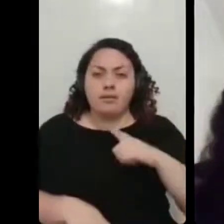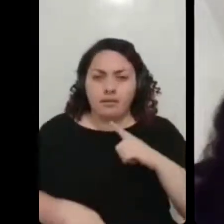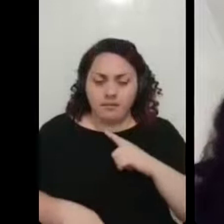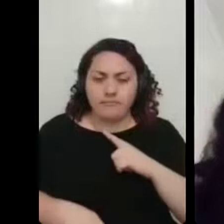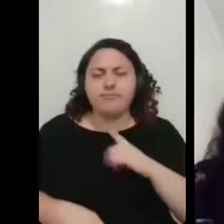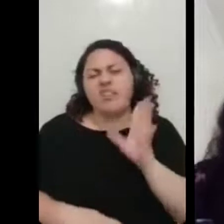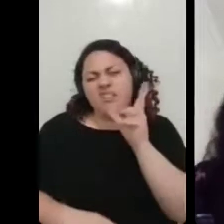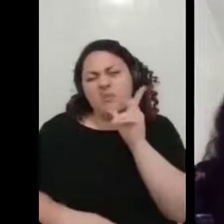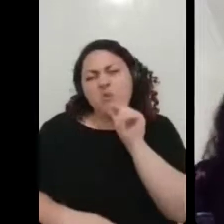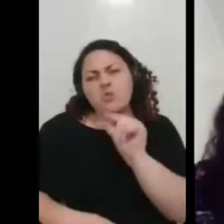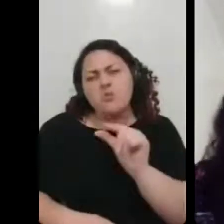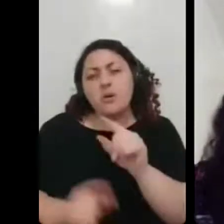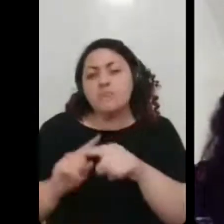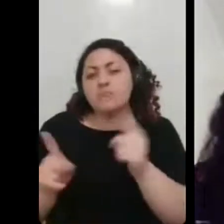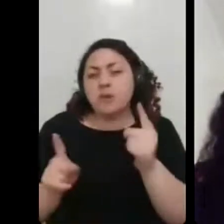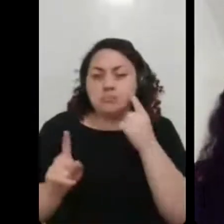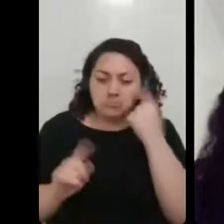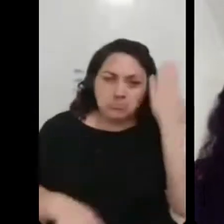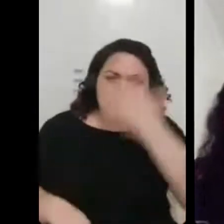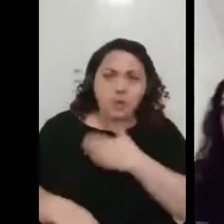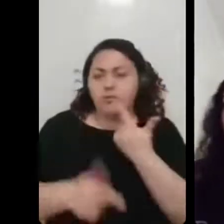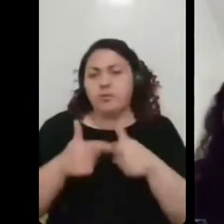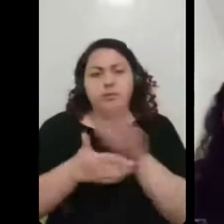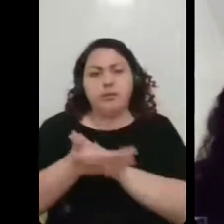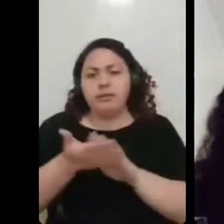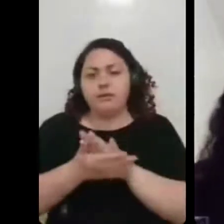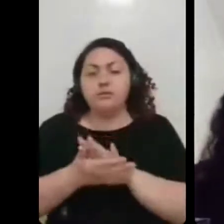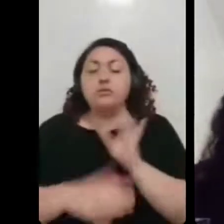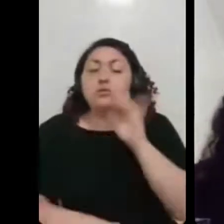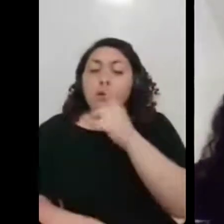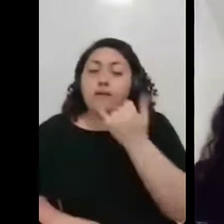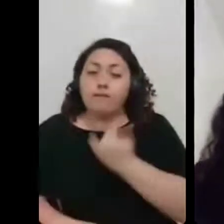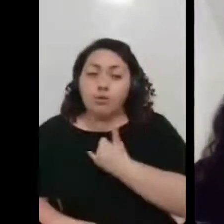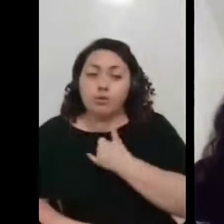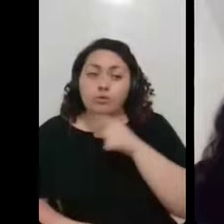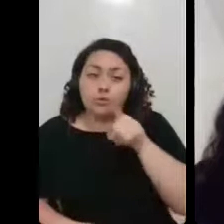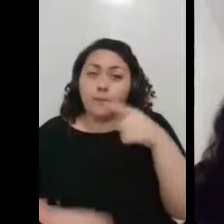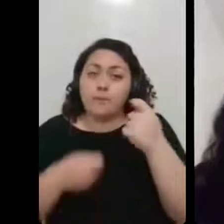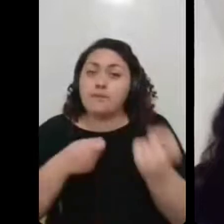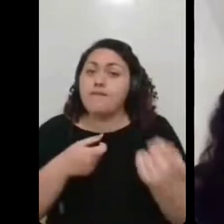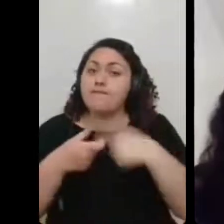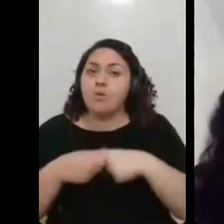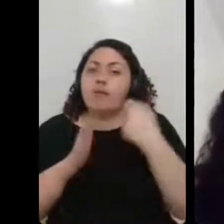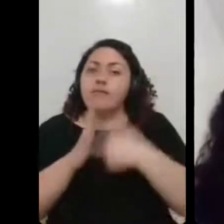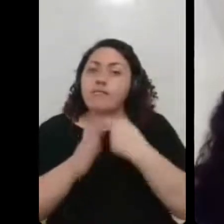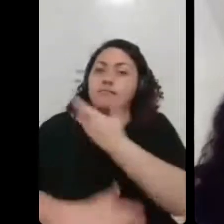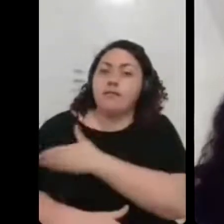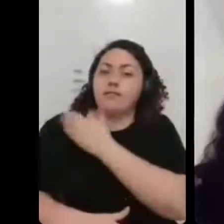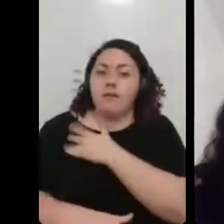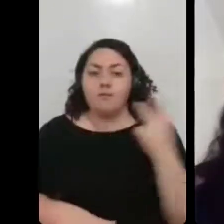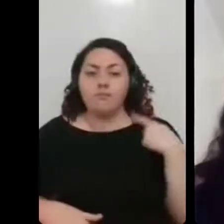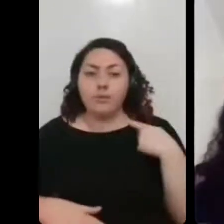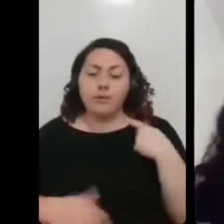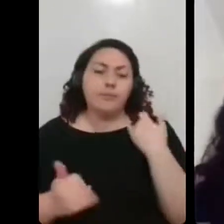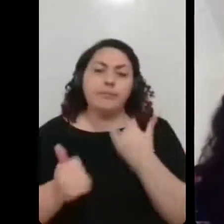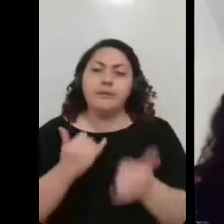fazer, mas não deu nenhum comprometimento. Só que ela falou, tu precisa voltar a fortalecer teus pulmões. Então, fazer